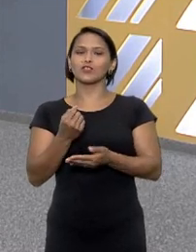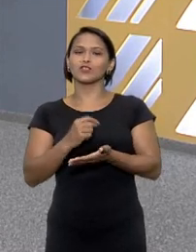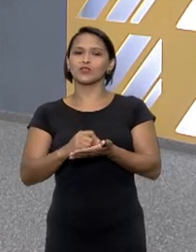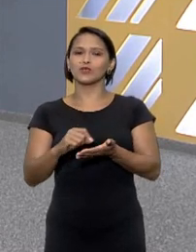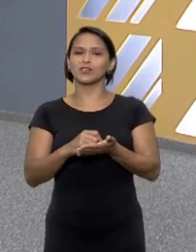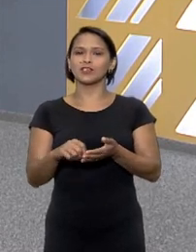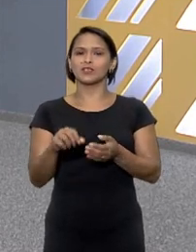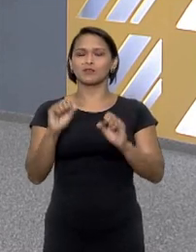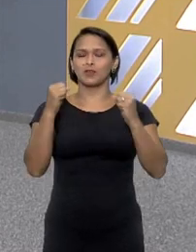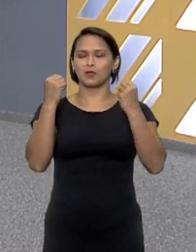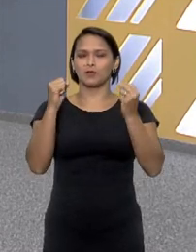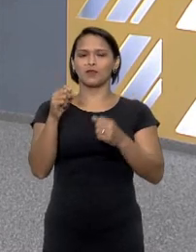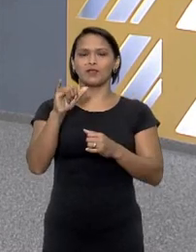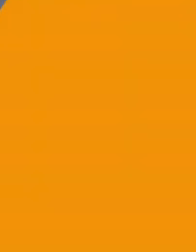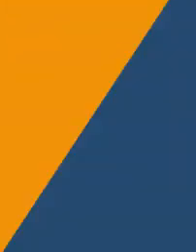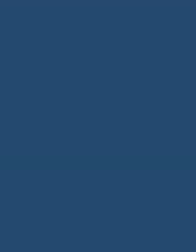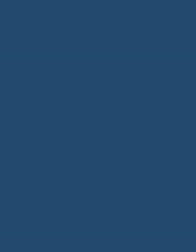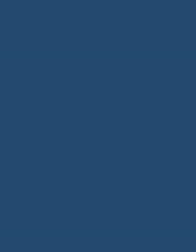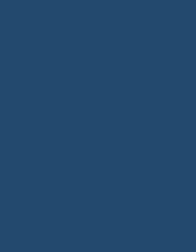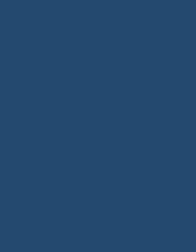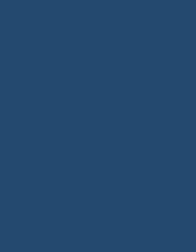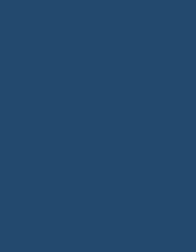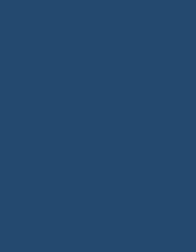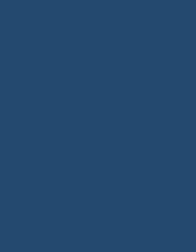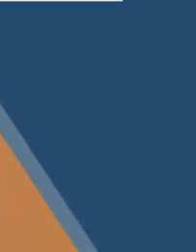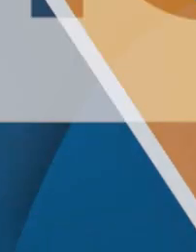inscrições para o prêmio Inovare eu volto já